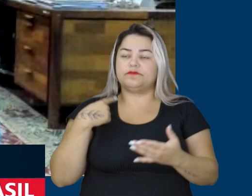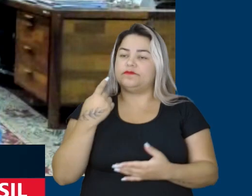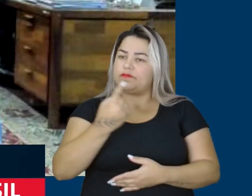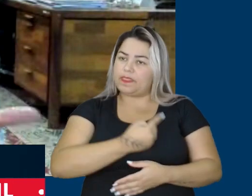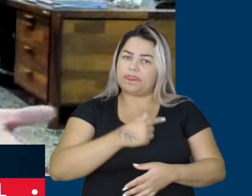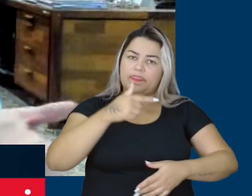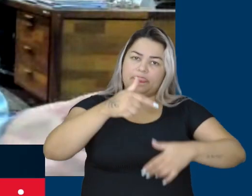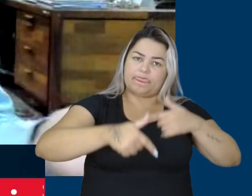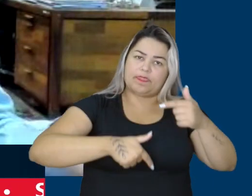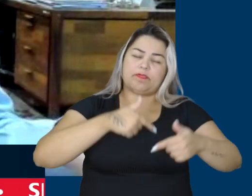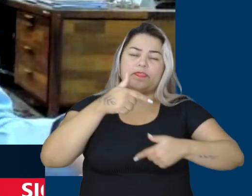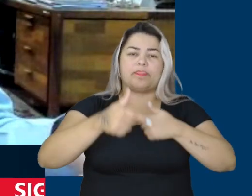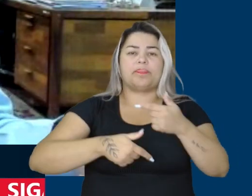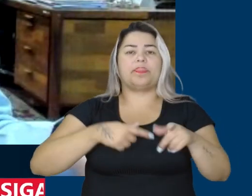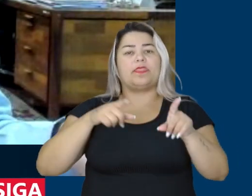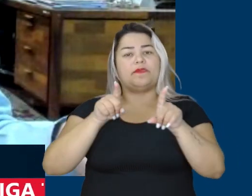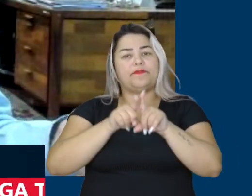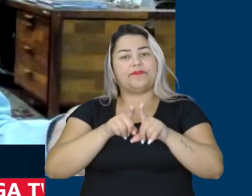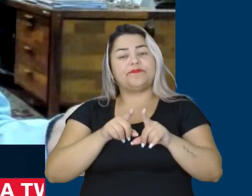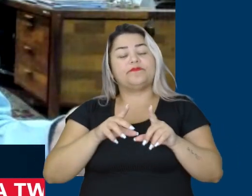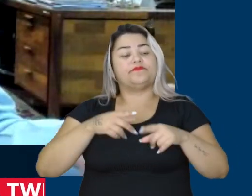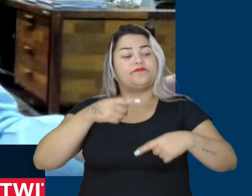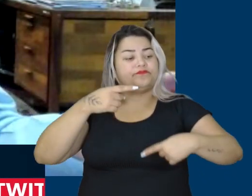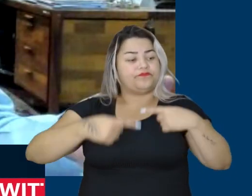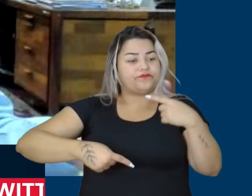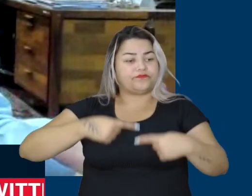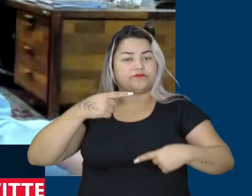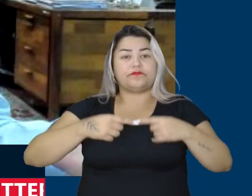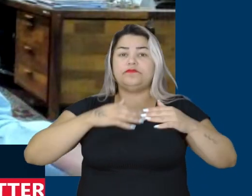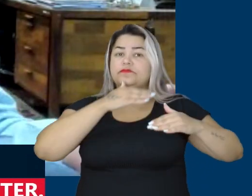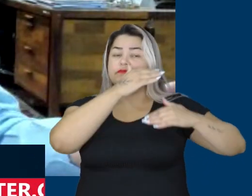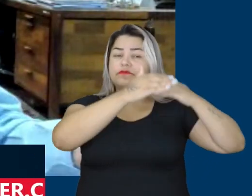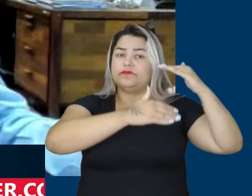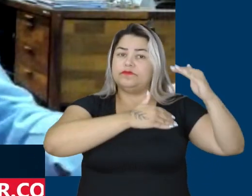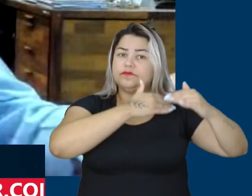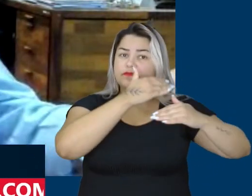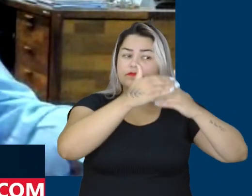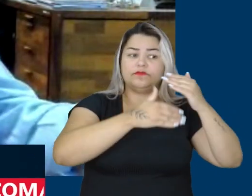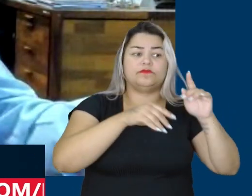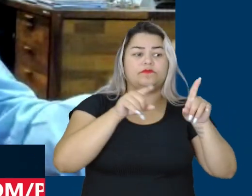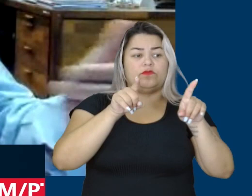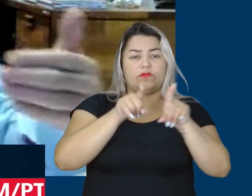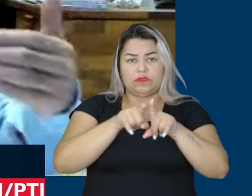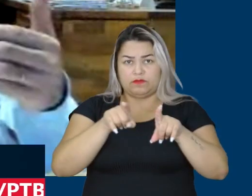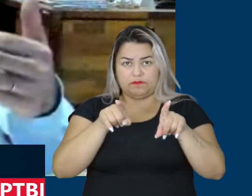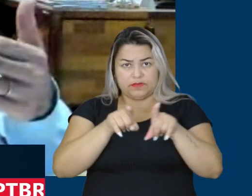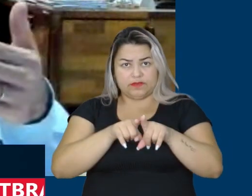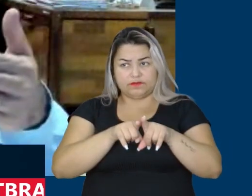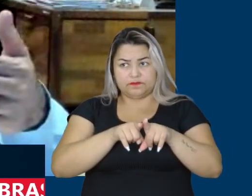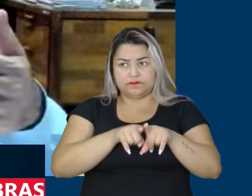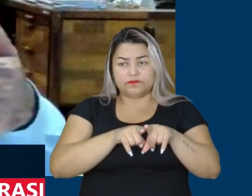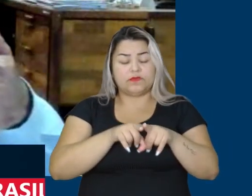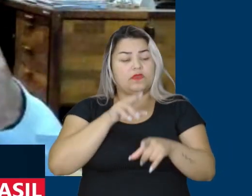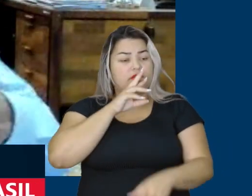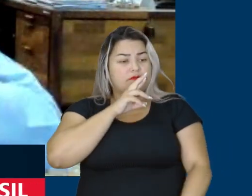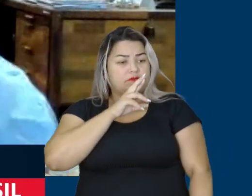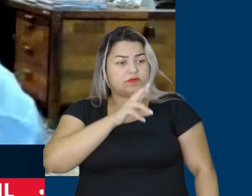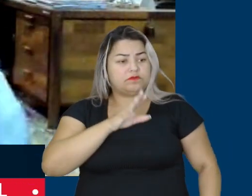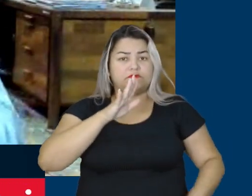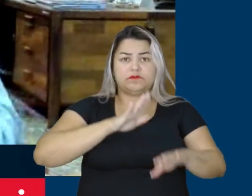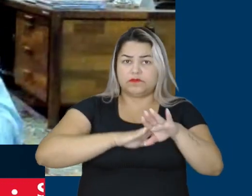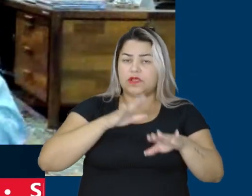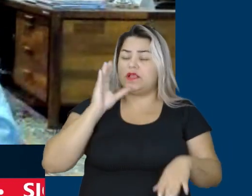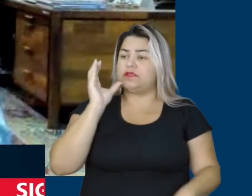trabalhamos olhando o conjunto das políticas que se desenvolva conjuntamente. Isso é que dá o resultado com mais